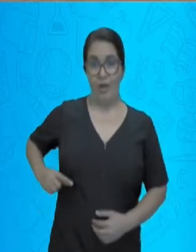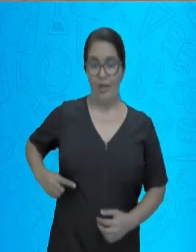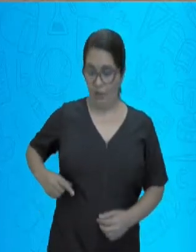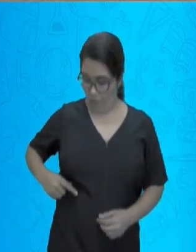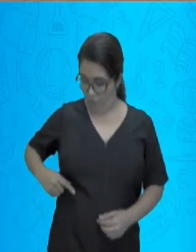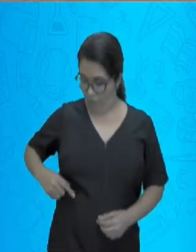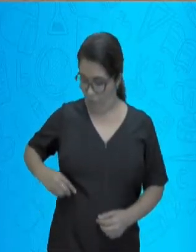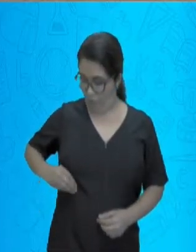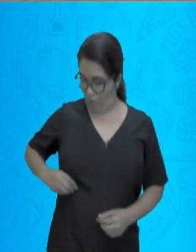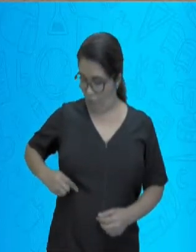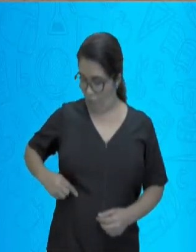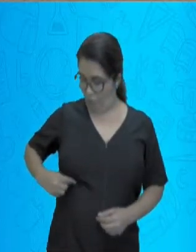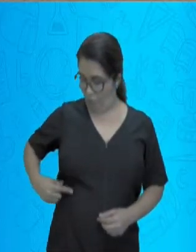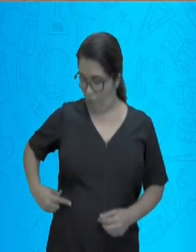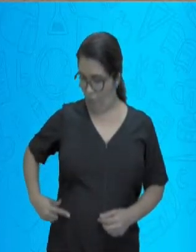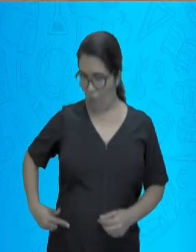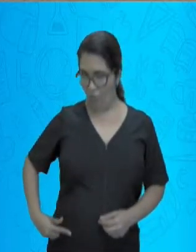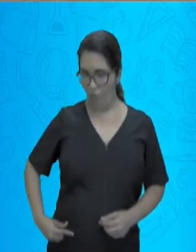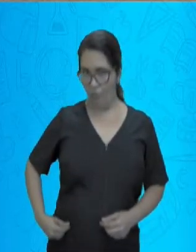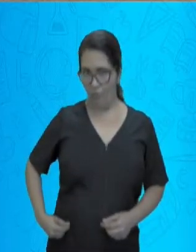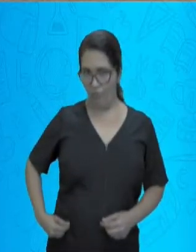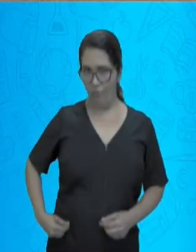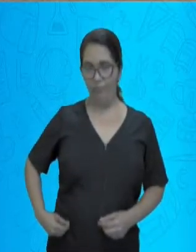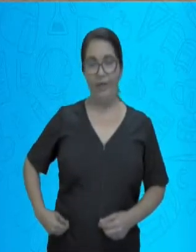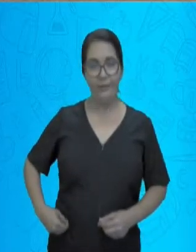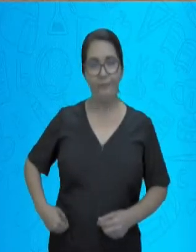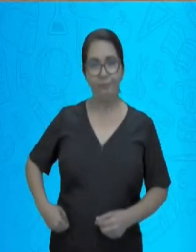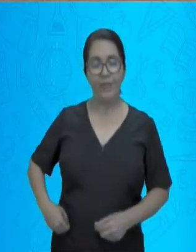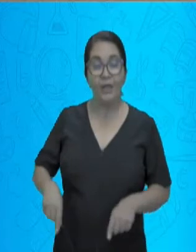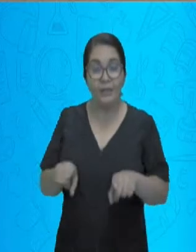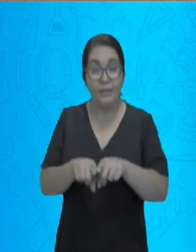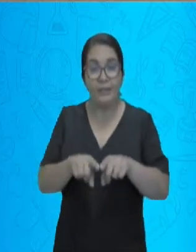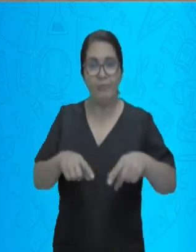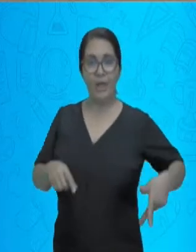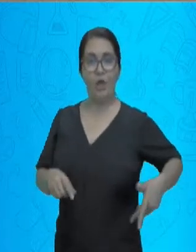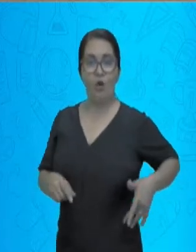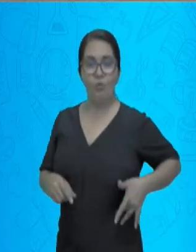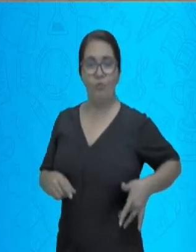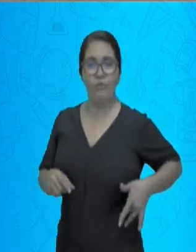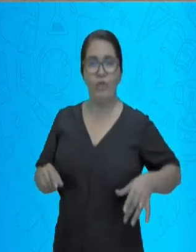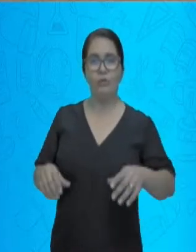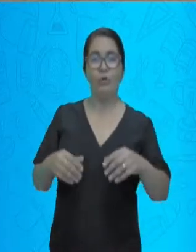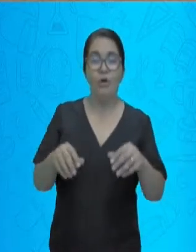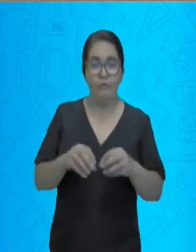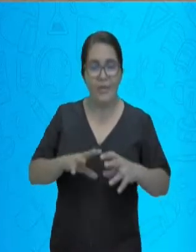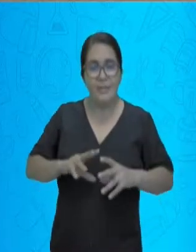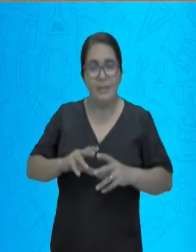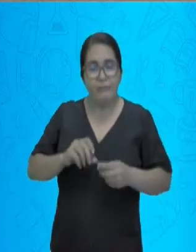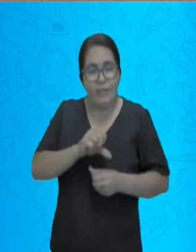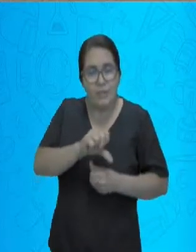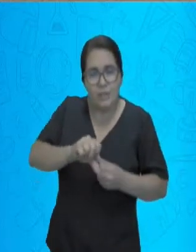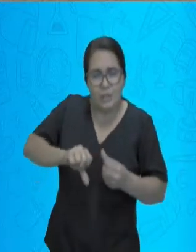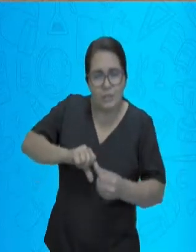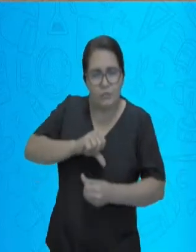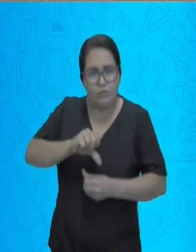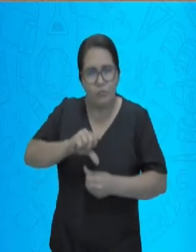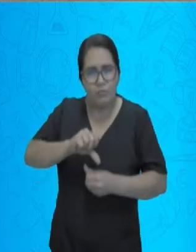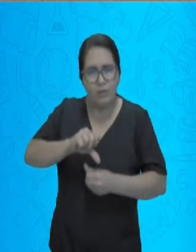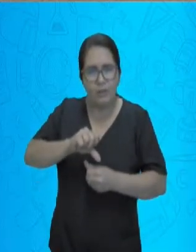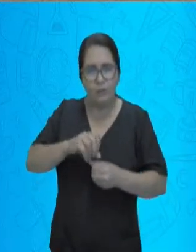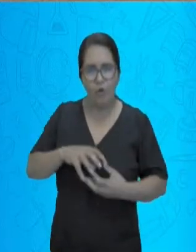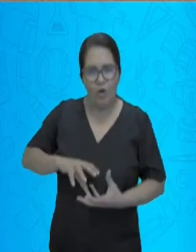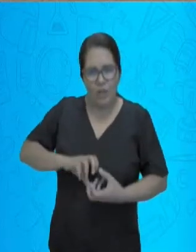fígado, então ele vai fazer com que aconteça a transformação desses alimentos. Bom,